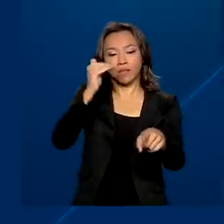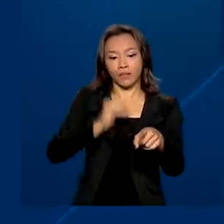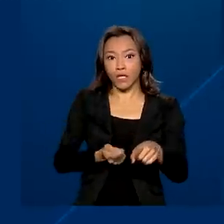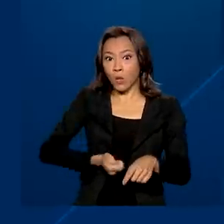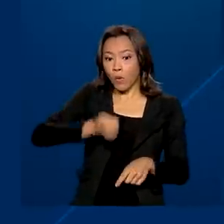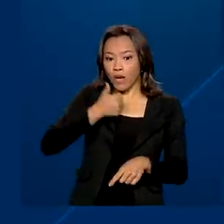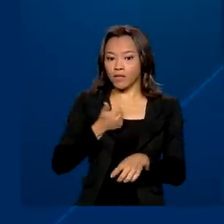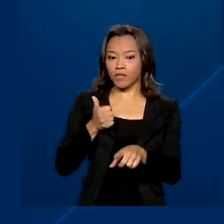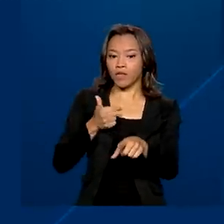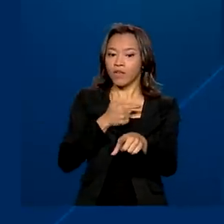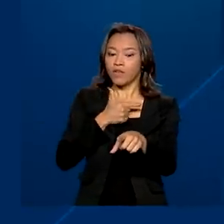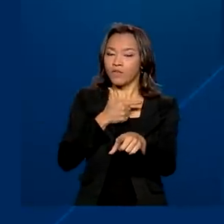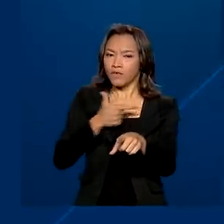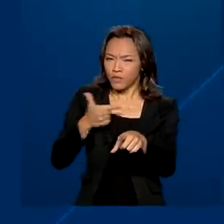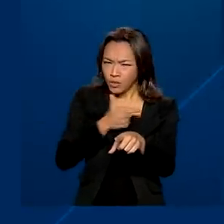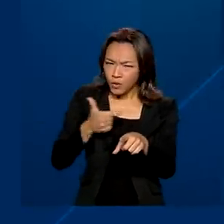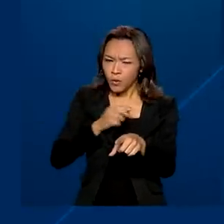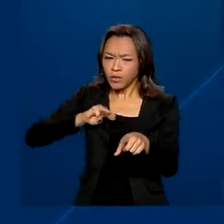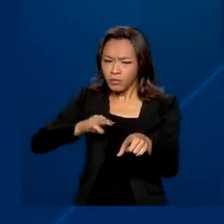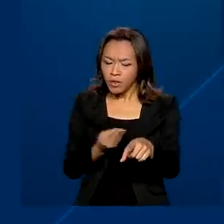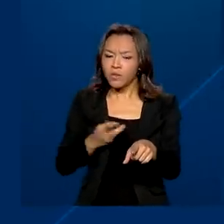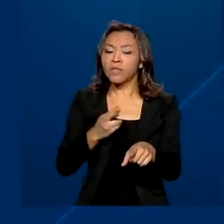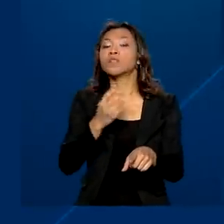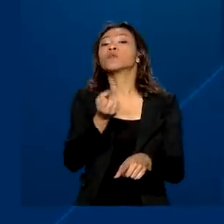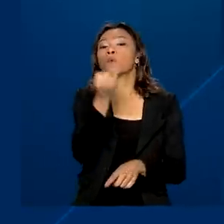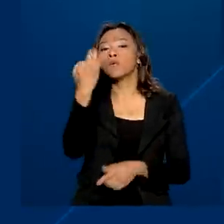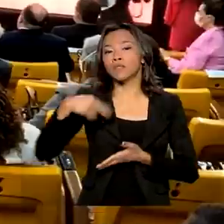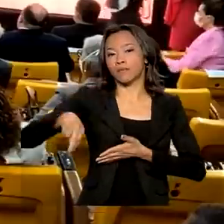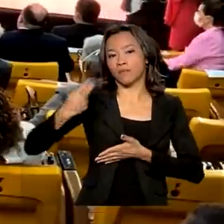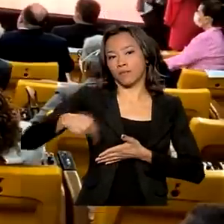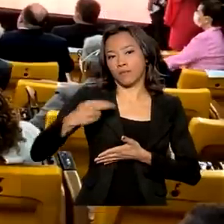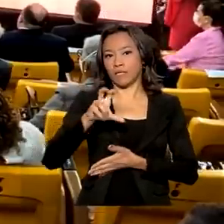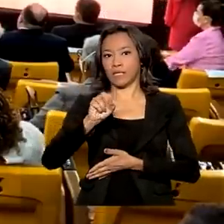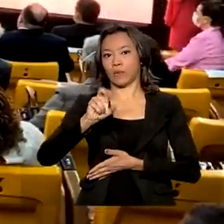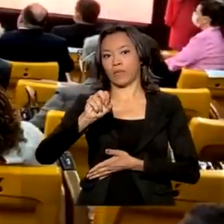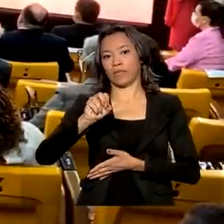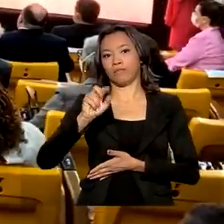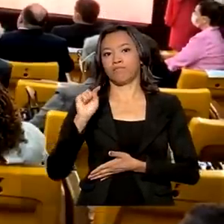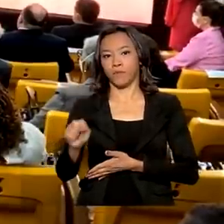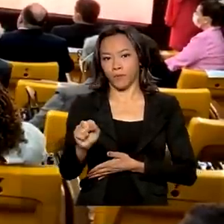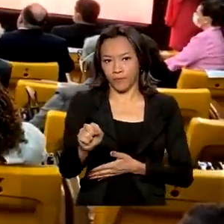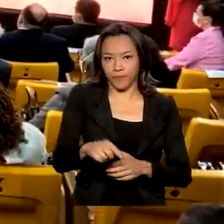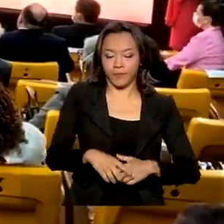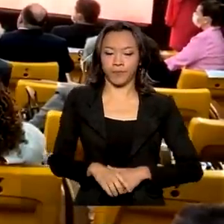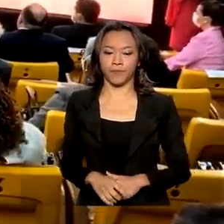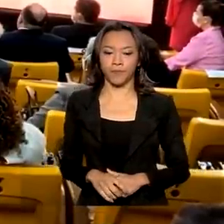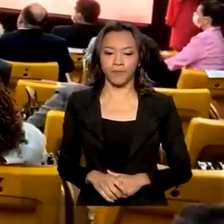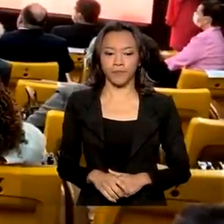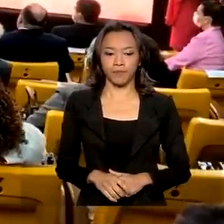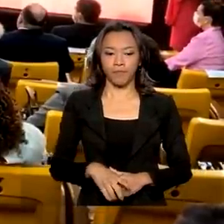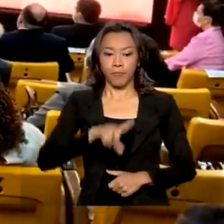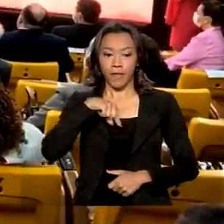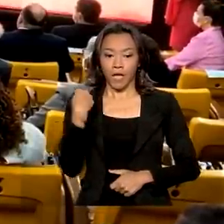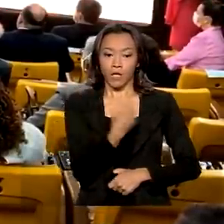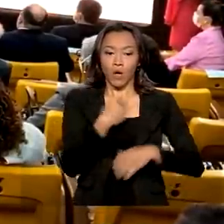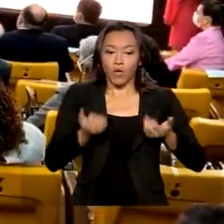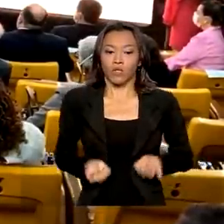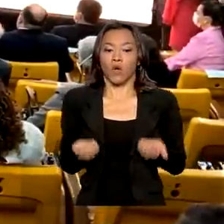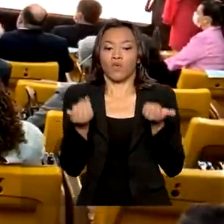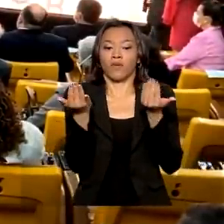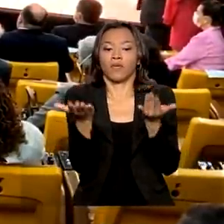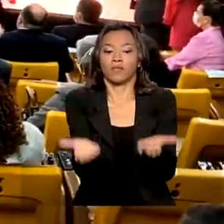milhões de reais em mais de 50 mil cirurgias. Nós oferecemos todas as opções terapêuticas,